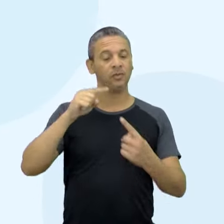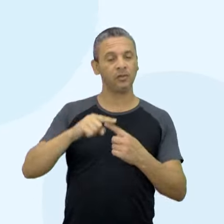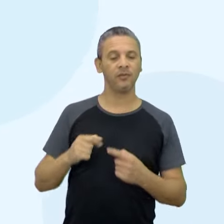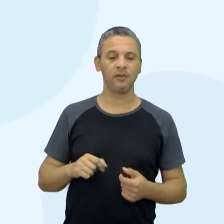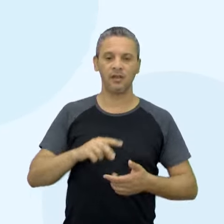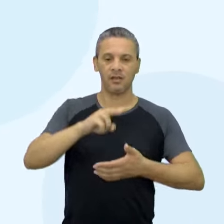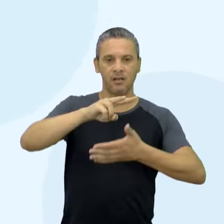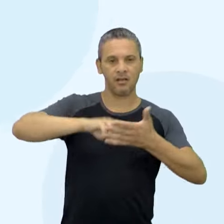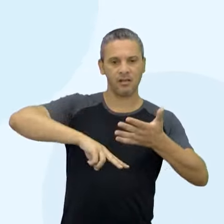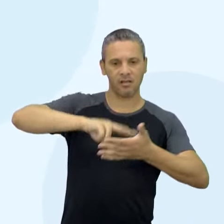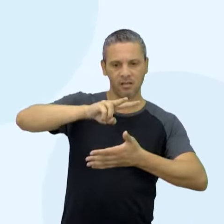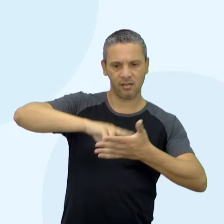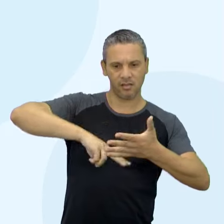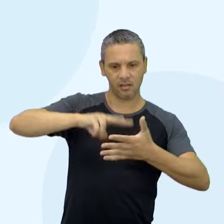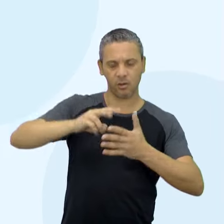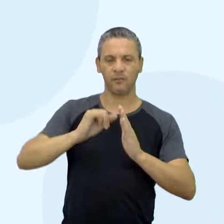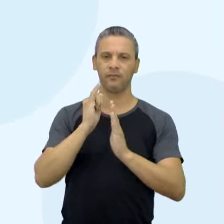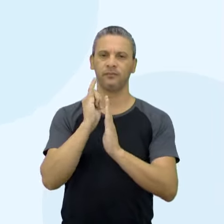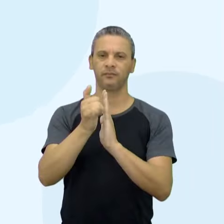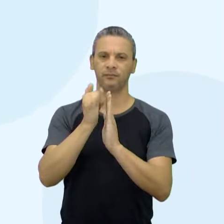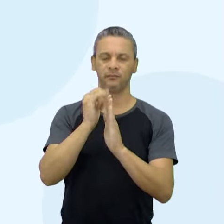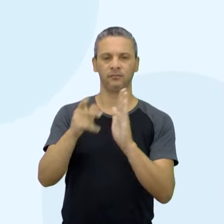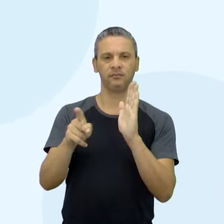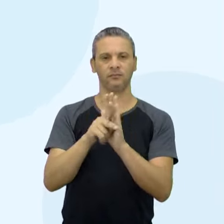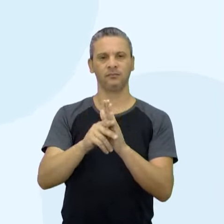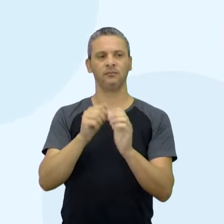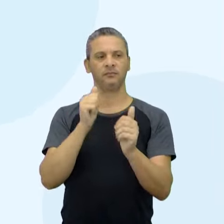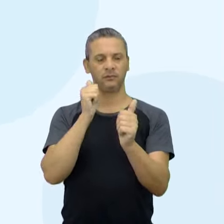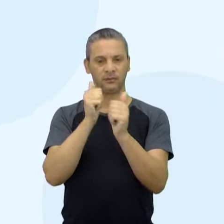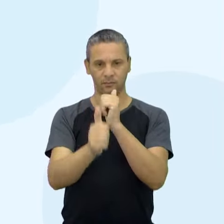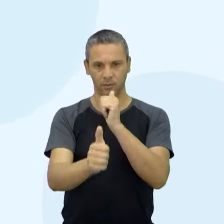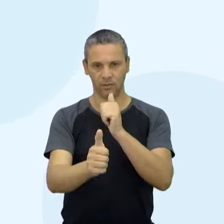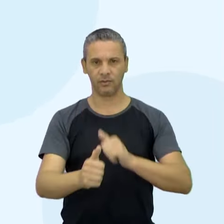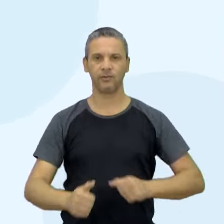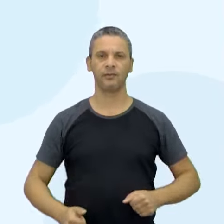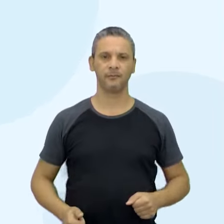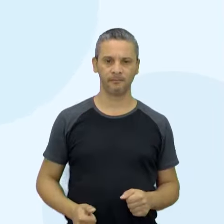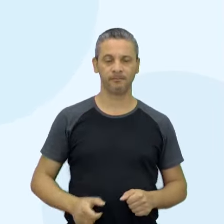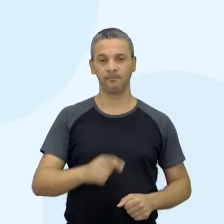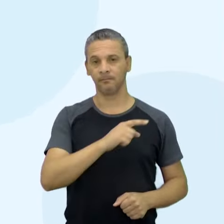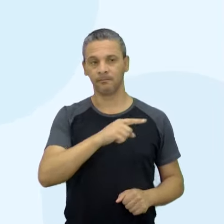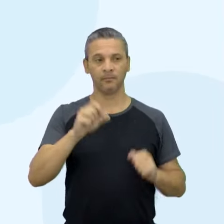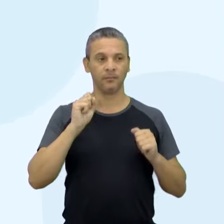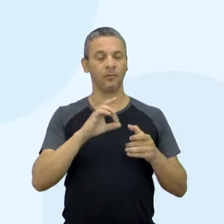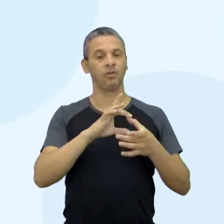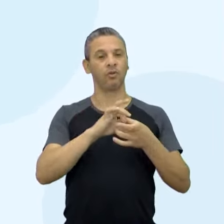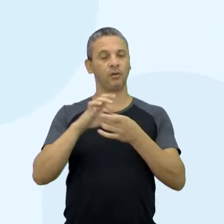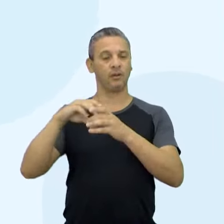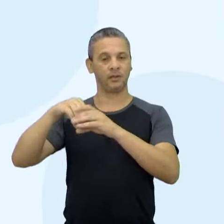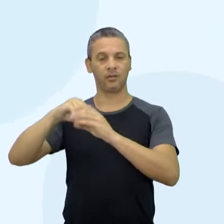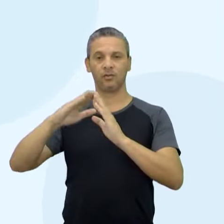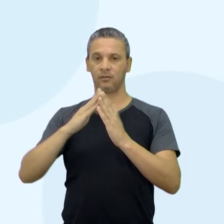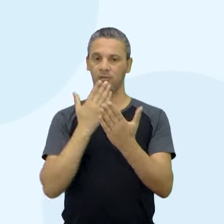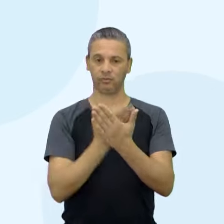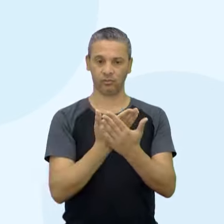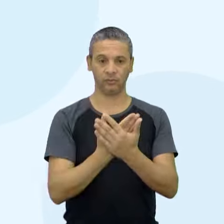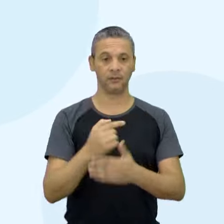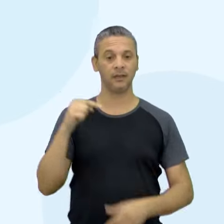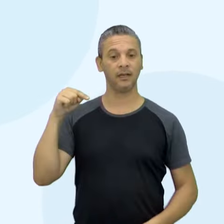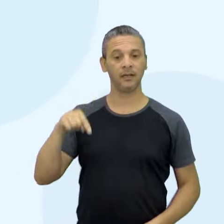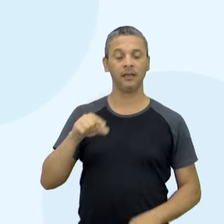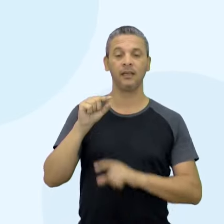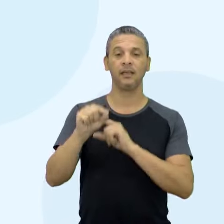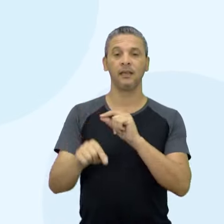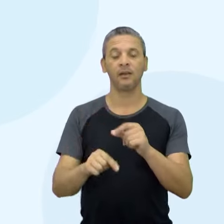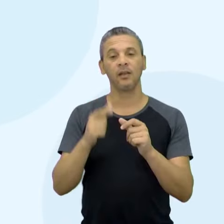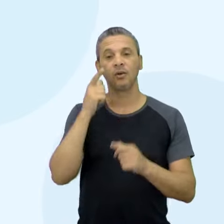realizar a leitura compartilhada de algumas crônicas esportivas. Então vocês poderão fazer isso aí no contexto escolar. Aqui, eu